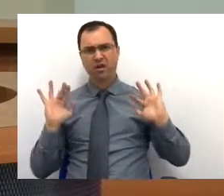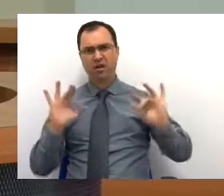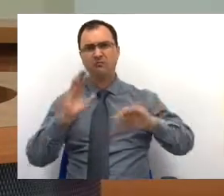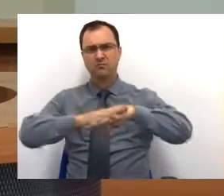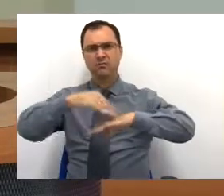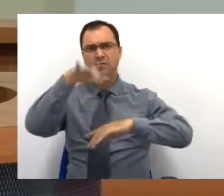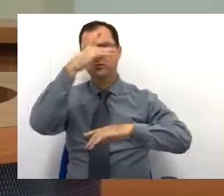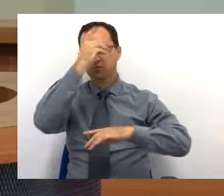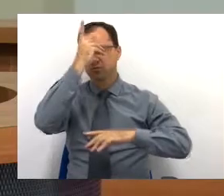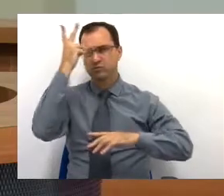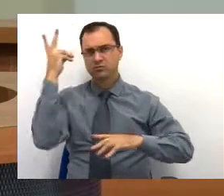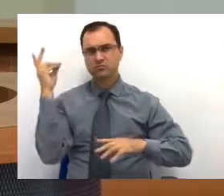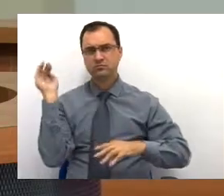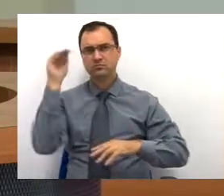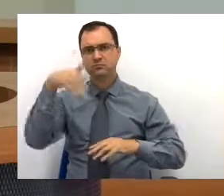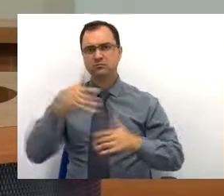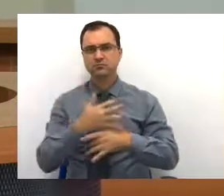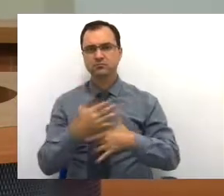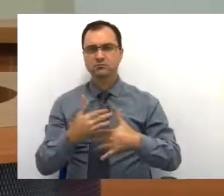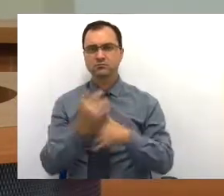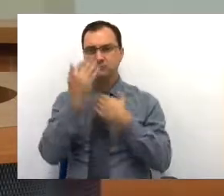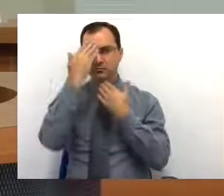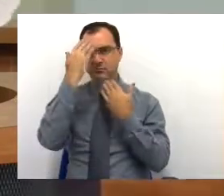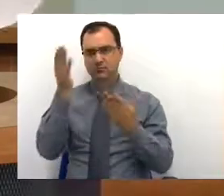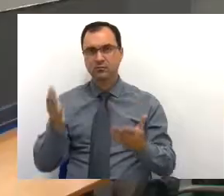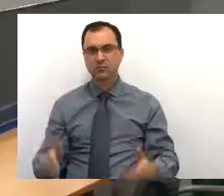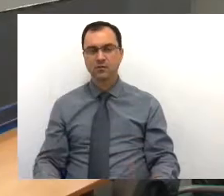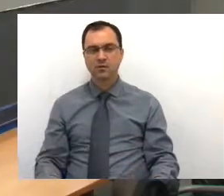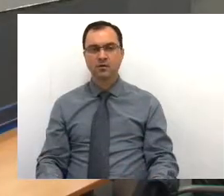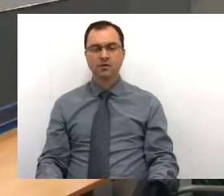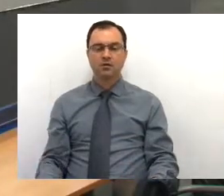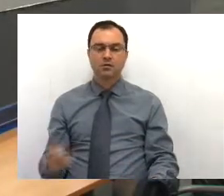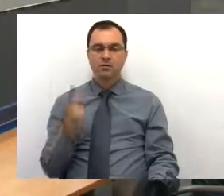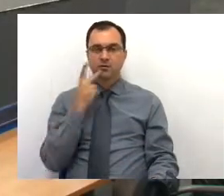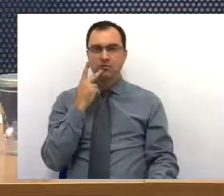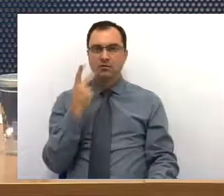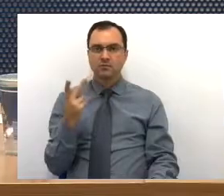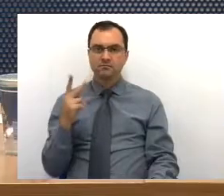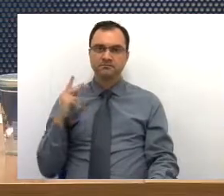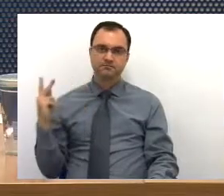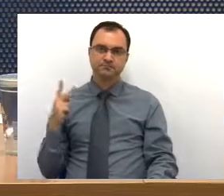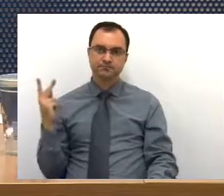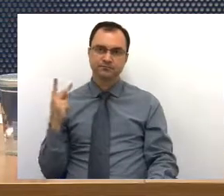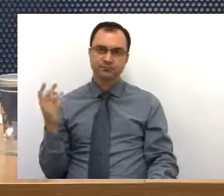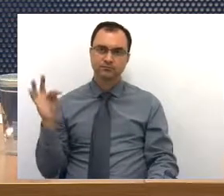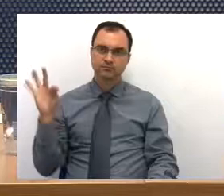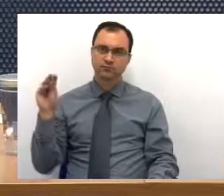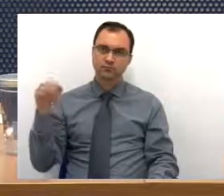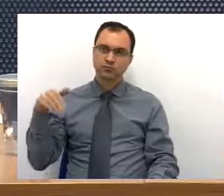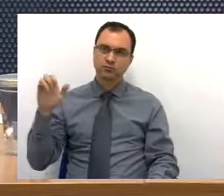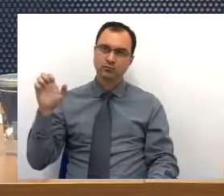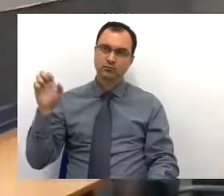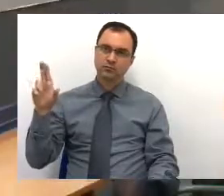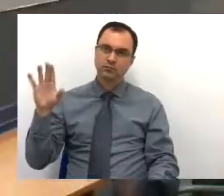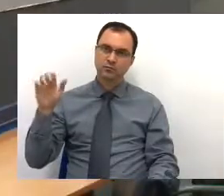munícipe da nossa cidade. Muito obrigado. Com a palavra, o vereador Toninho da farmácia.